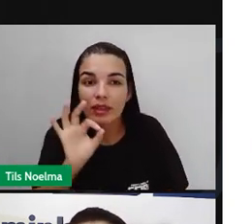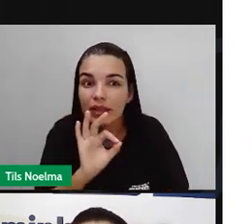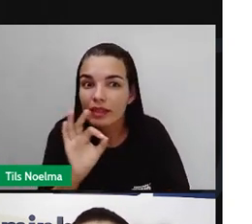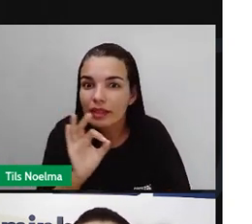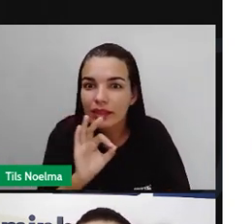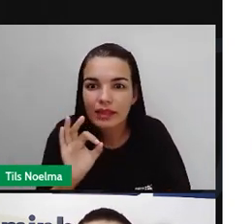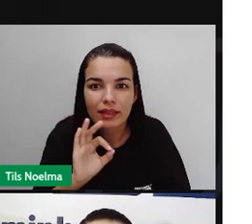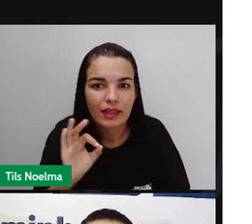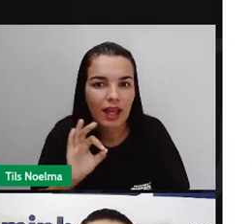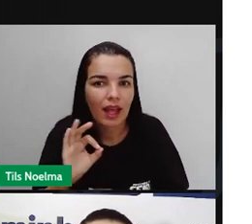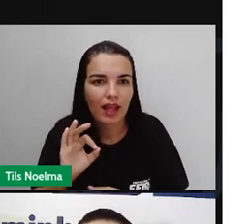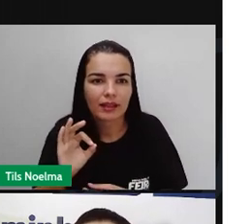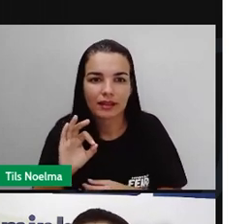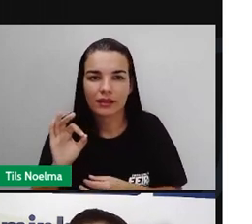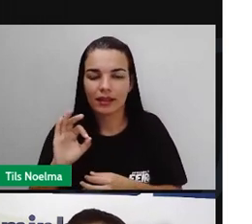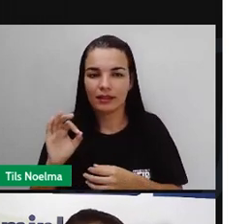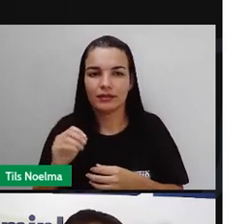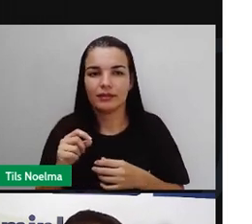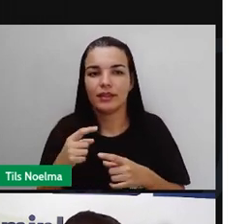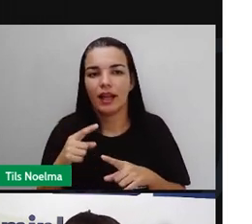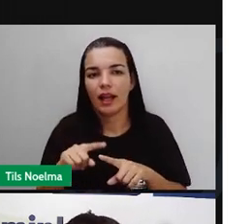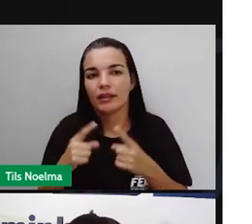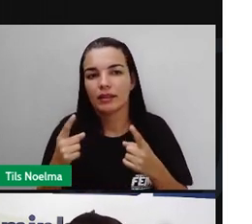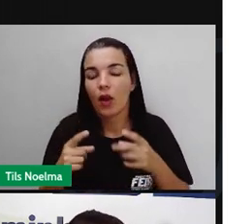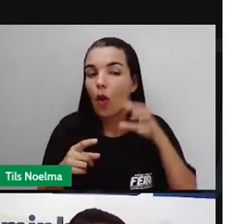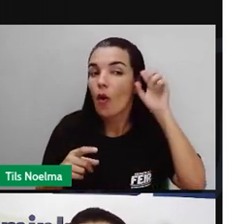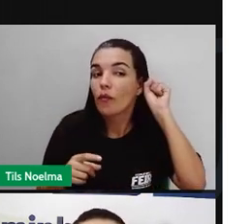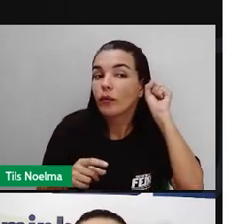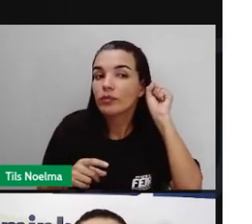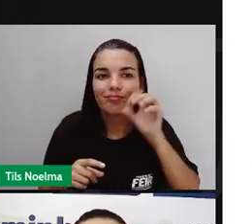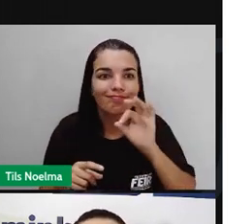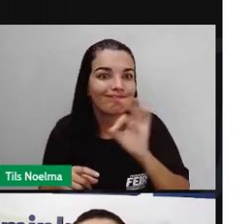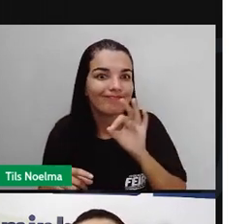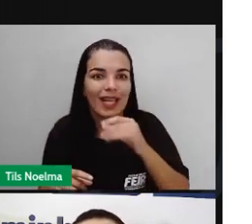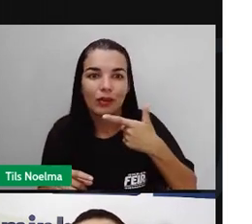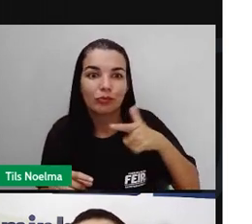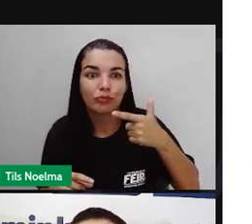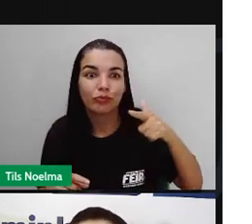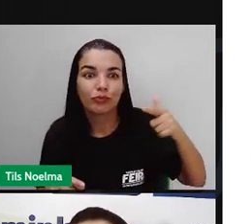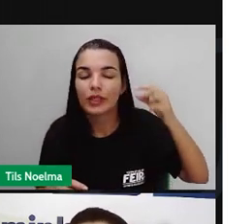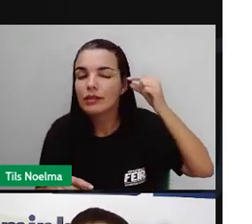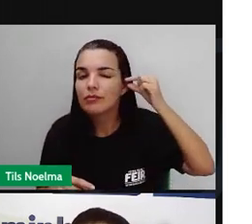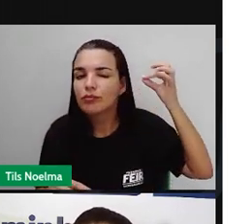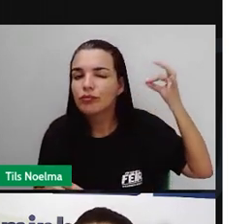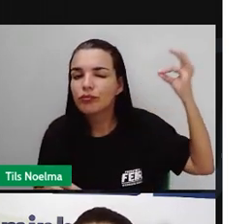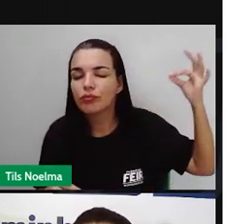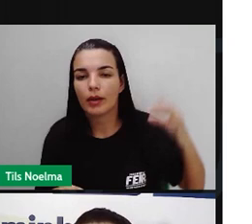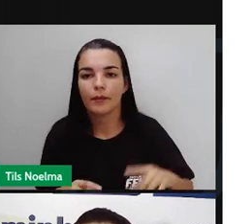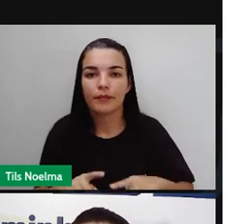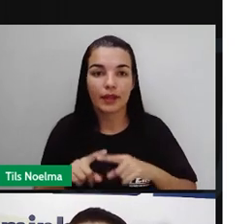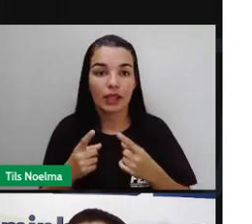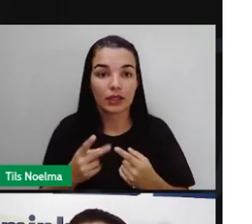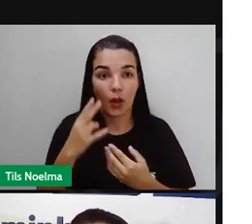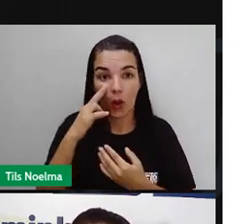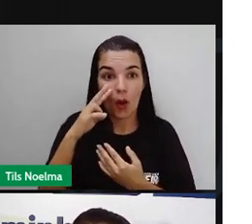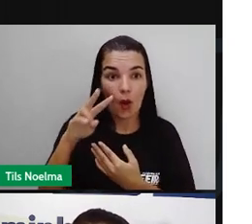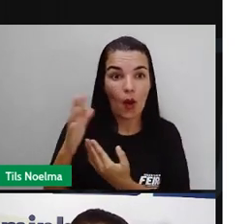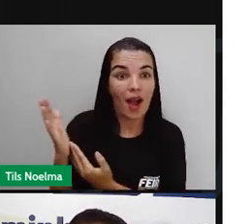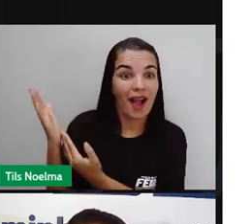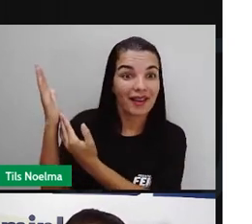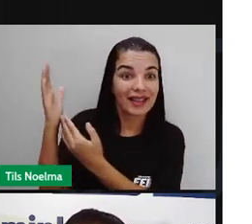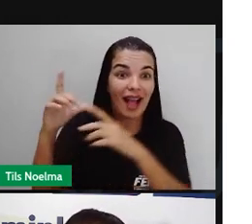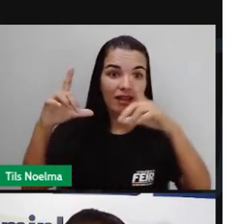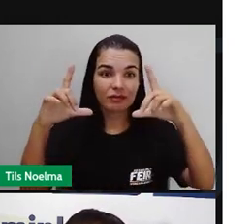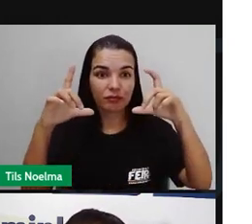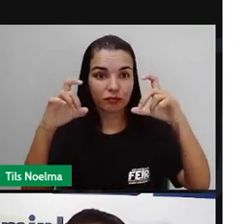humano. Ou seja, o ser humano não consegue ouvir o ruído que esse mosquito faz. E aí nós temos uma imagem